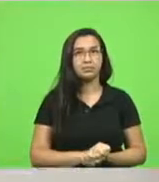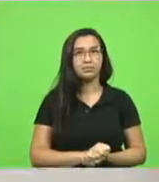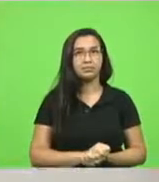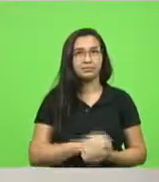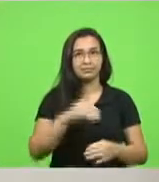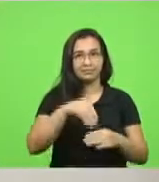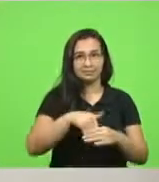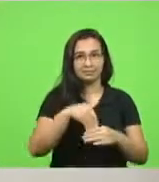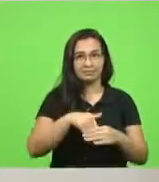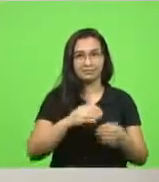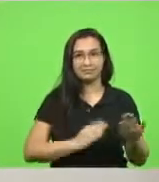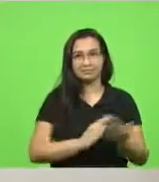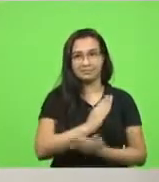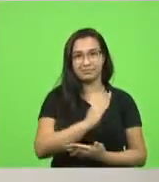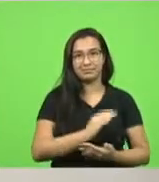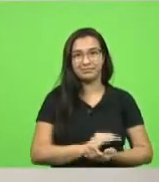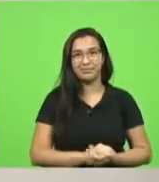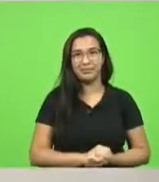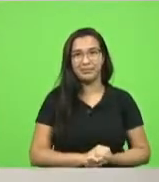votação, aprovado.